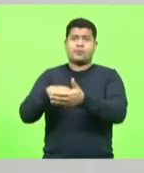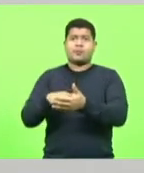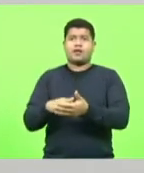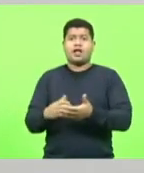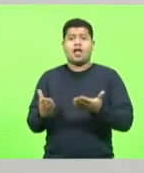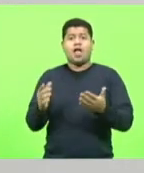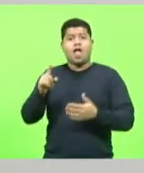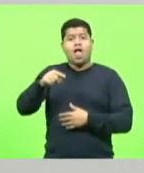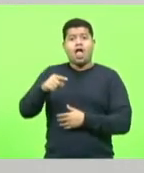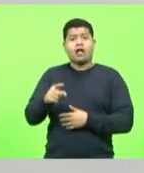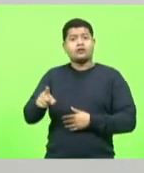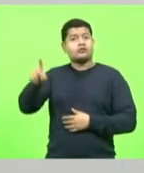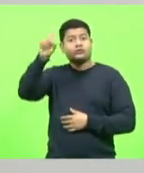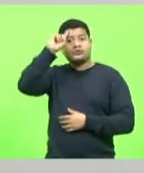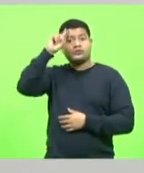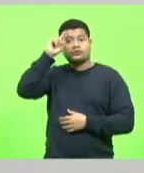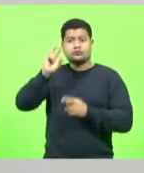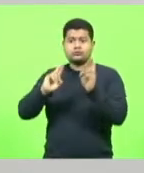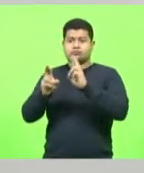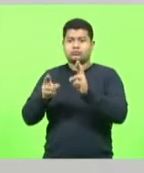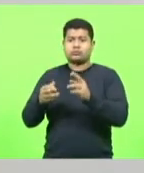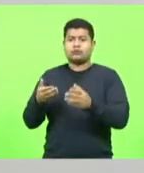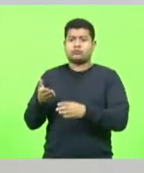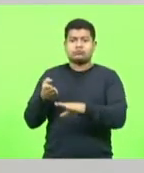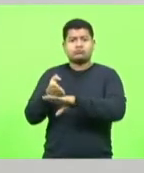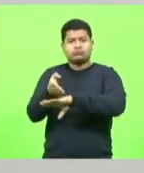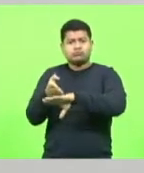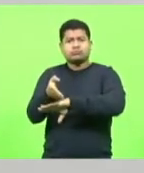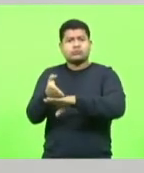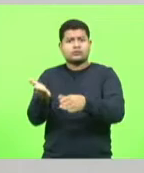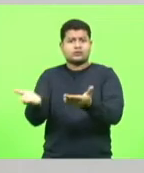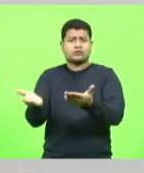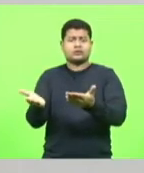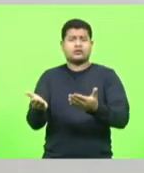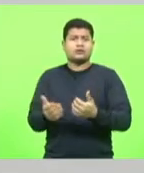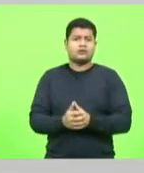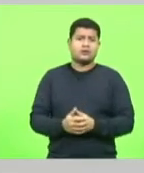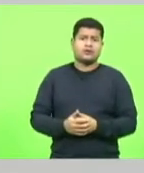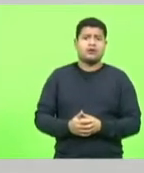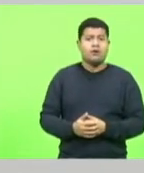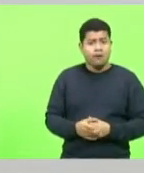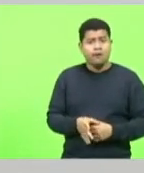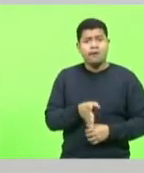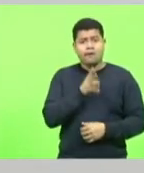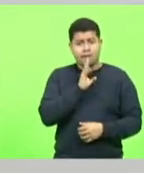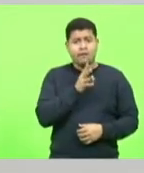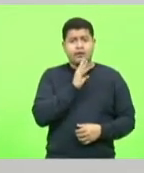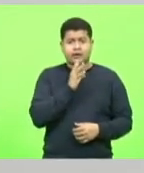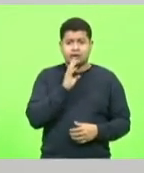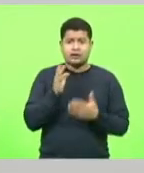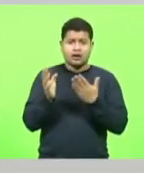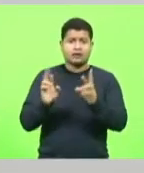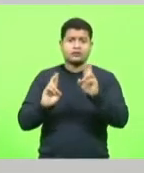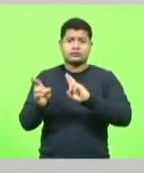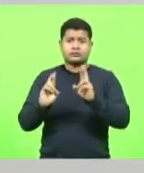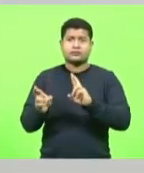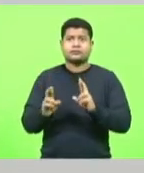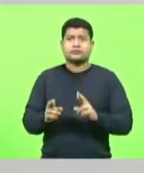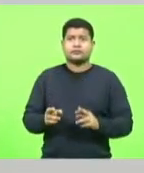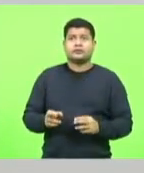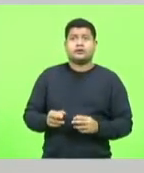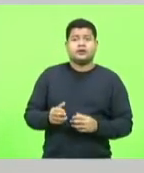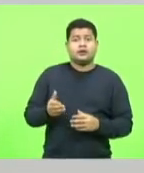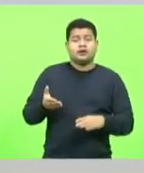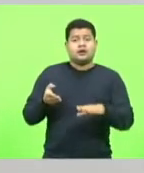dia na rodovia. Então, se passa todo dia conhece a rodovia e quem passa